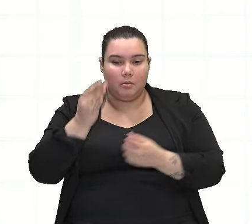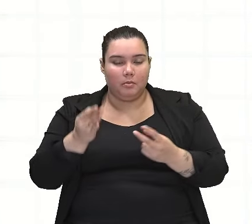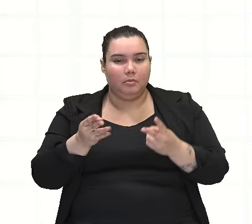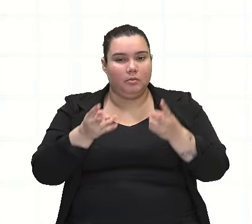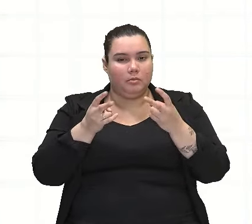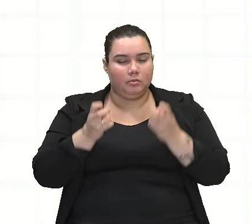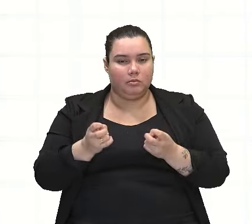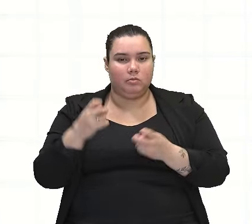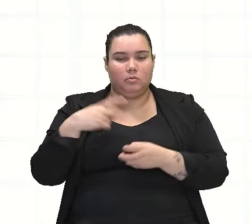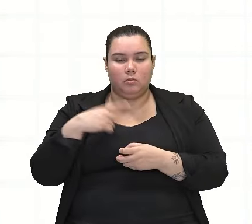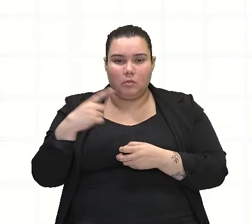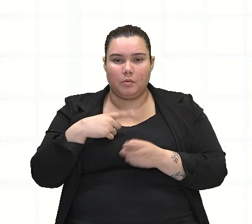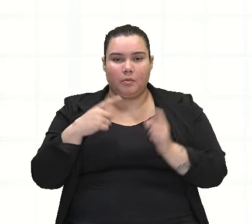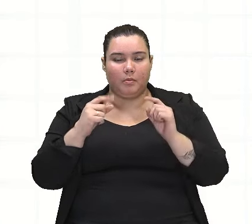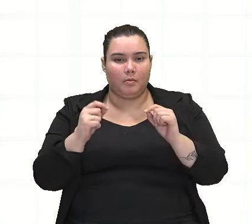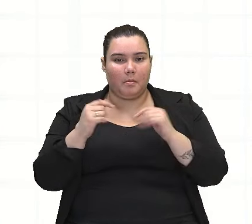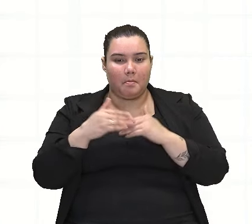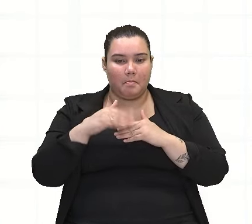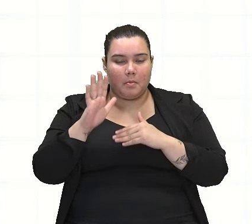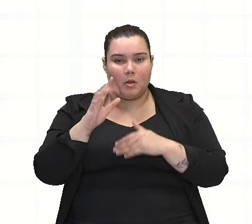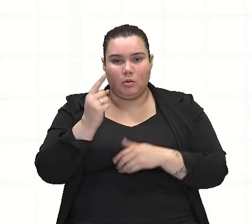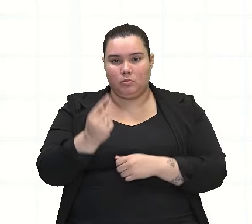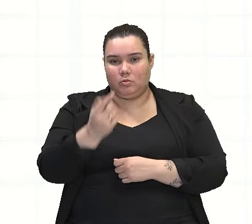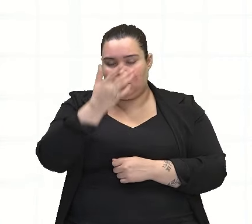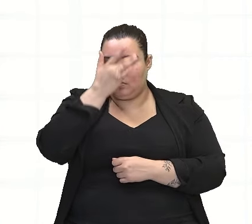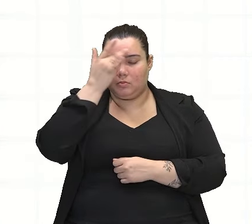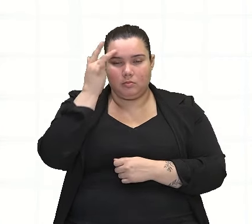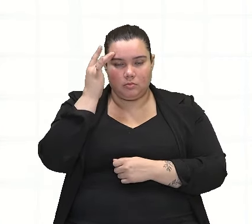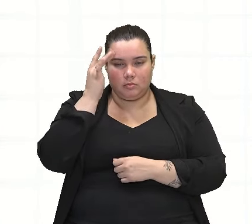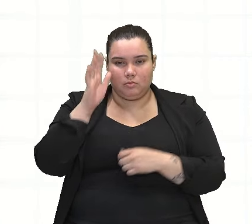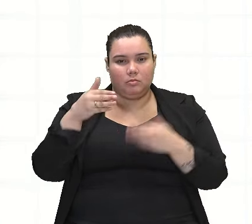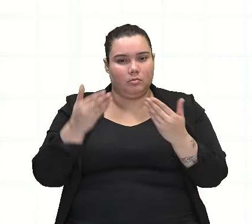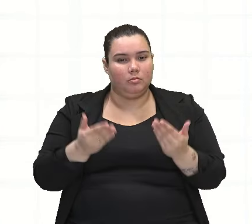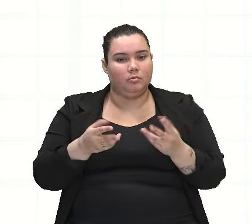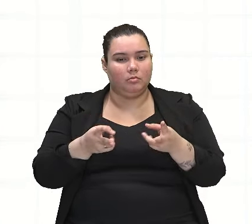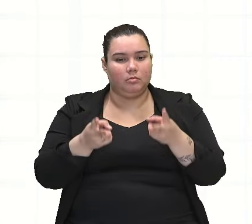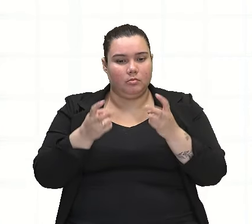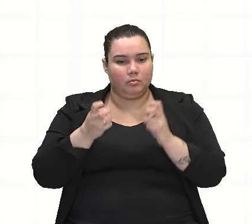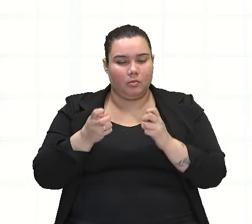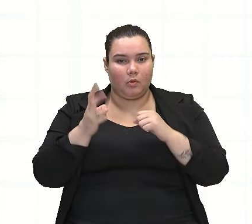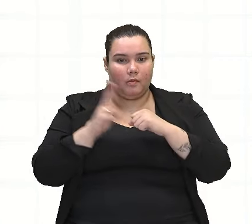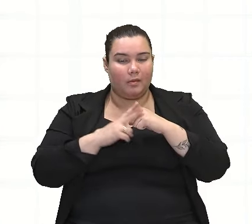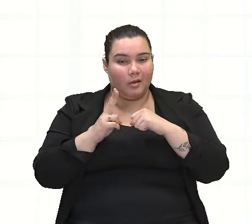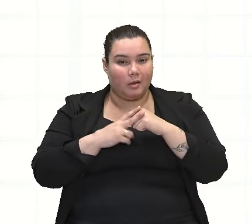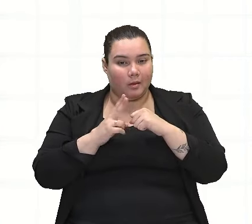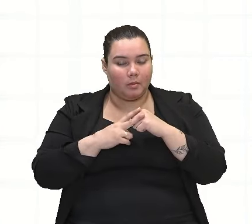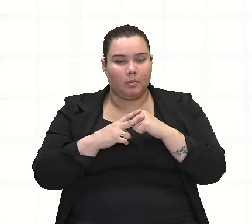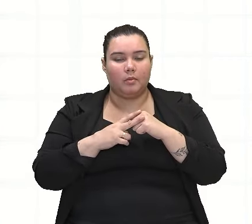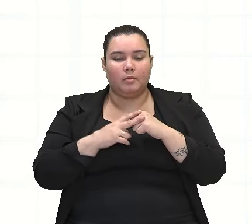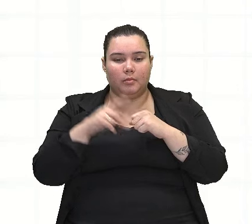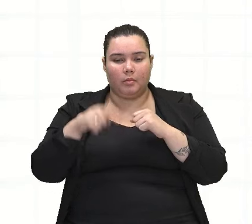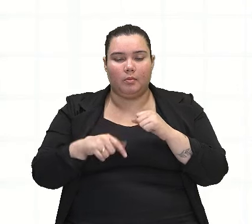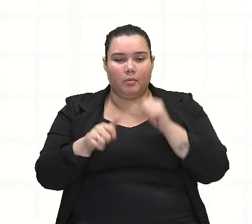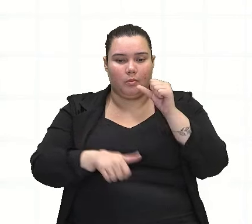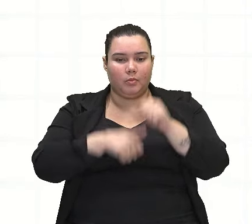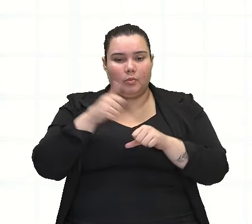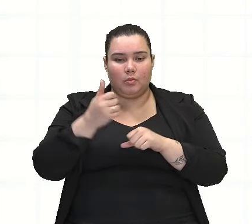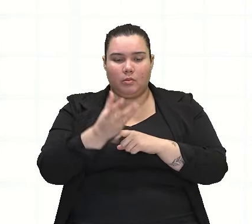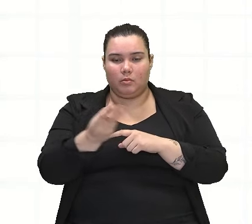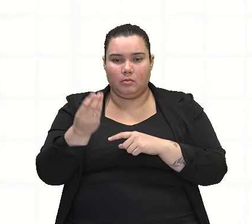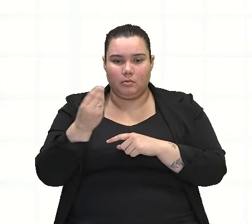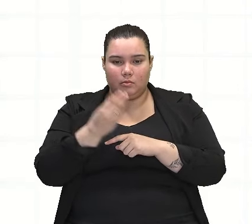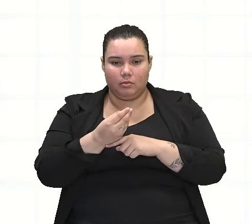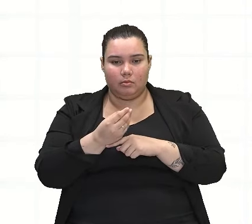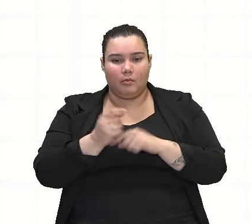eu tenho mais de uma pessoa. Então, observem que o meu verbo foi para o plural. O que